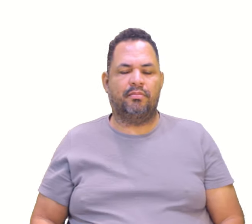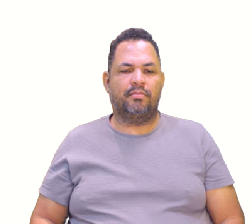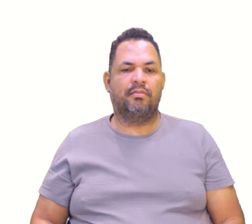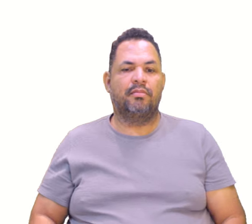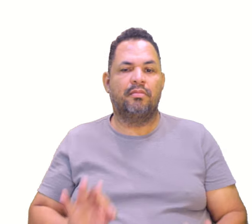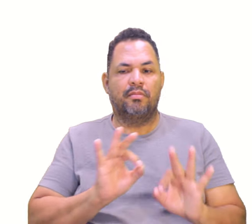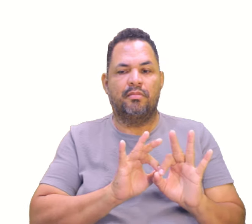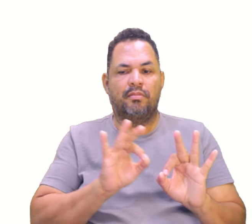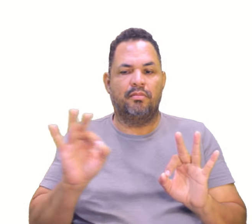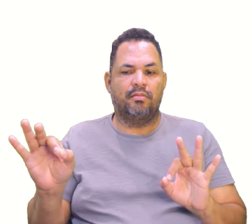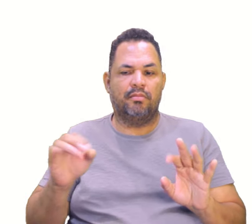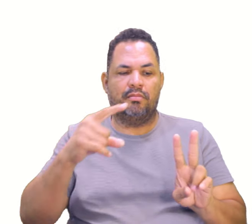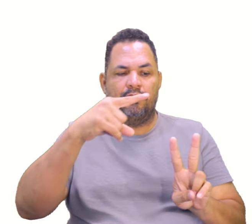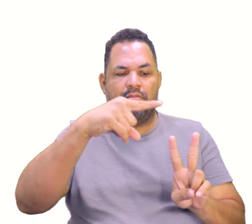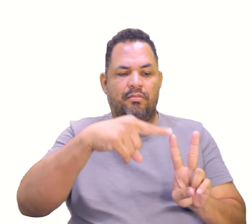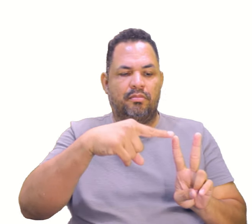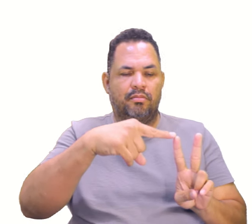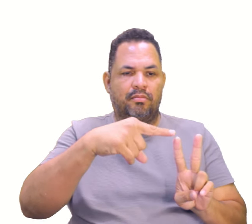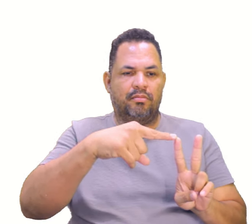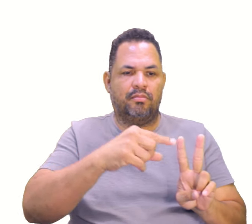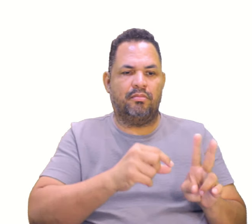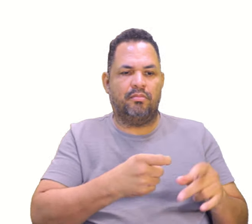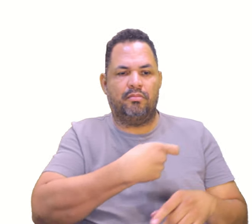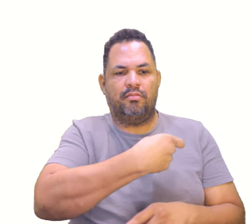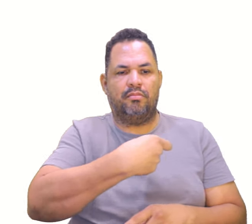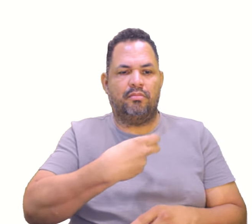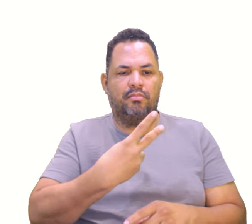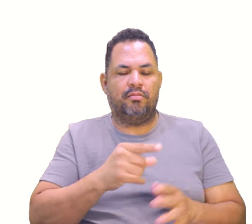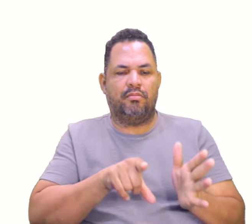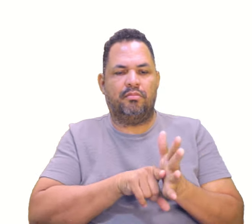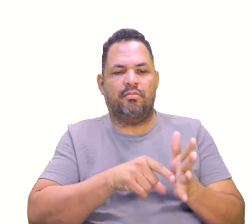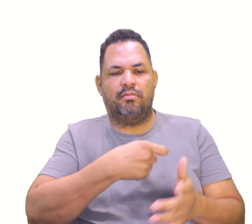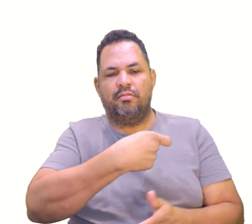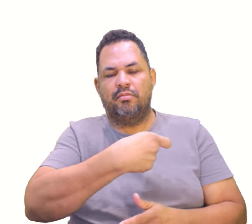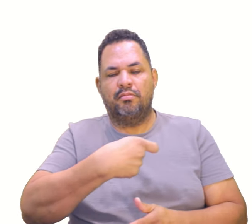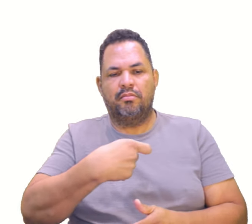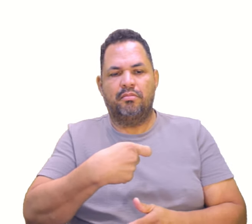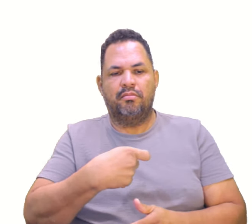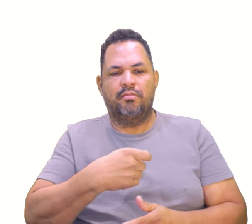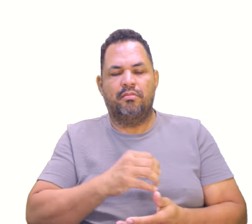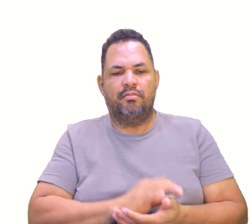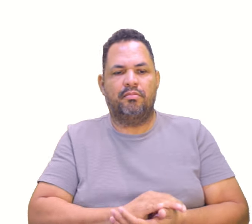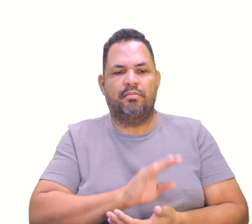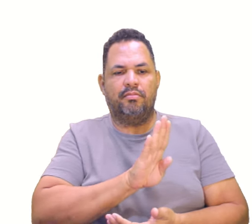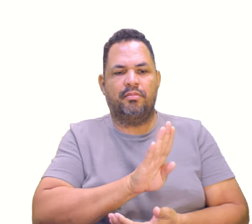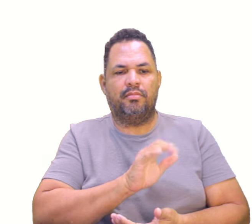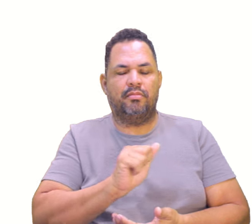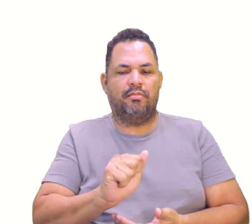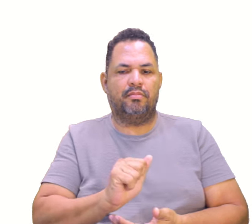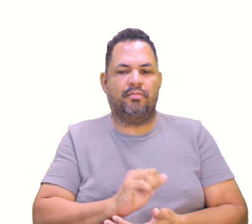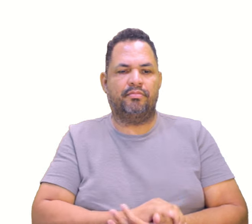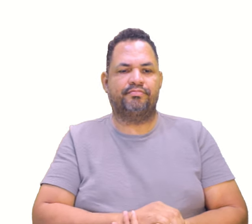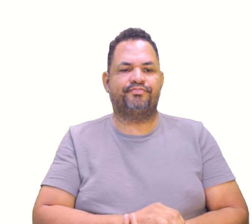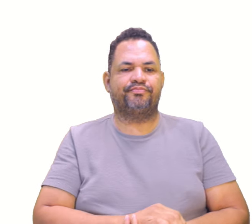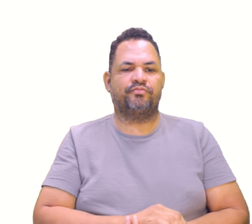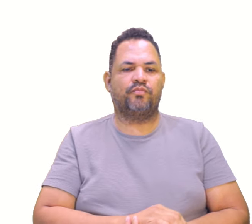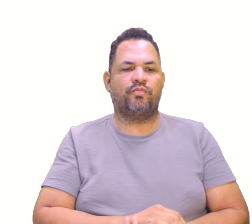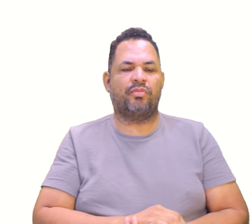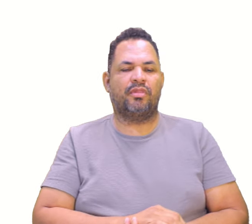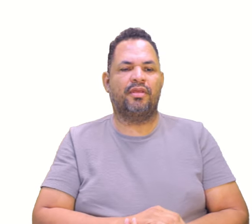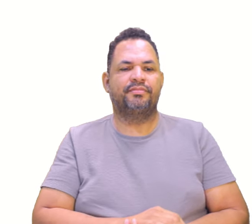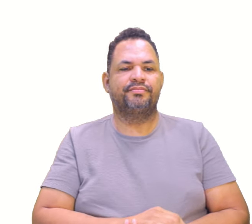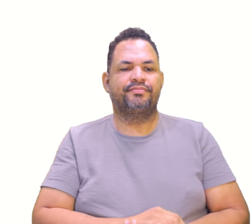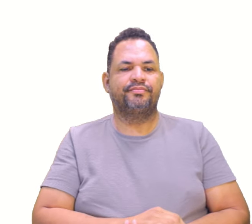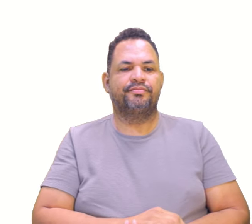distância é dada pela raiz de x2 menos x1 ou xB menos xA, né? Vamos botar B e A aqui que fica melhor. Ou pode ser